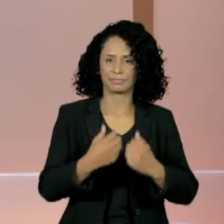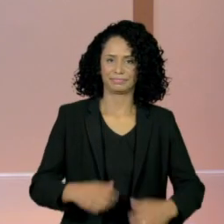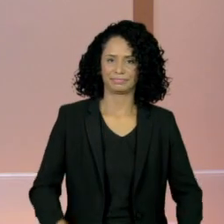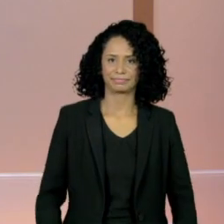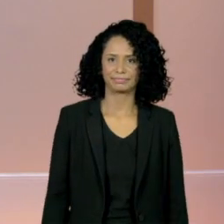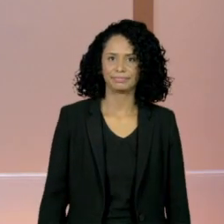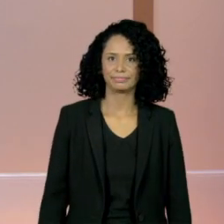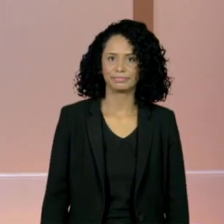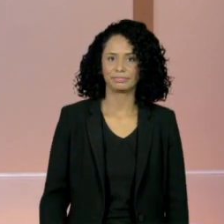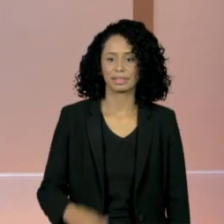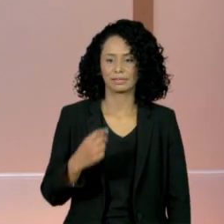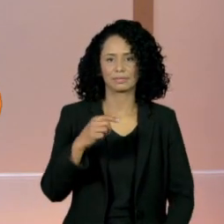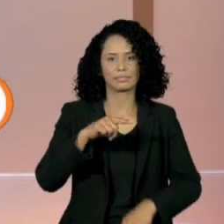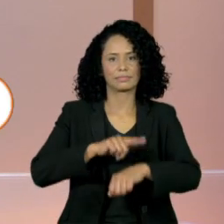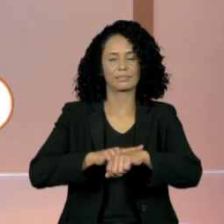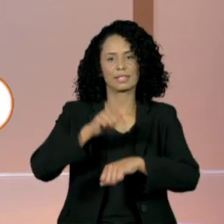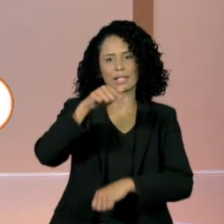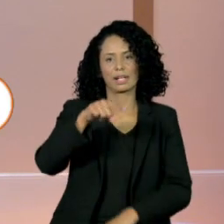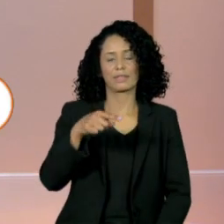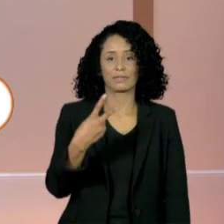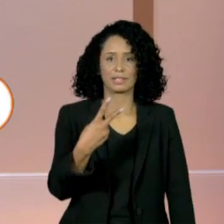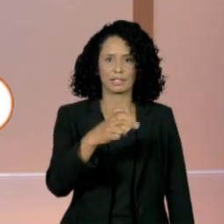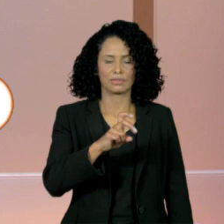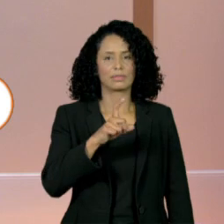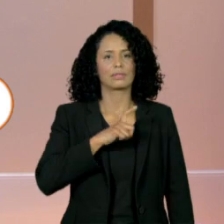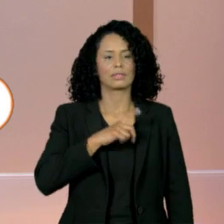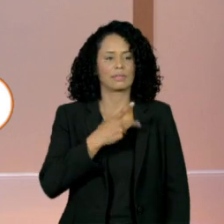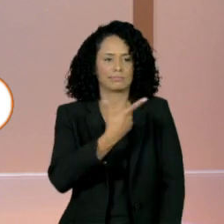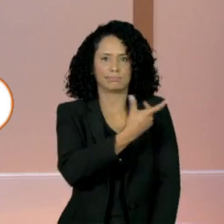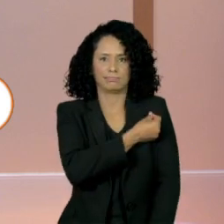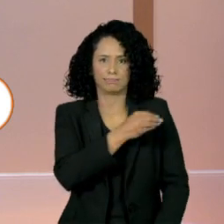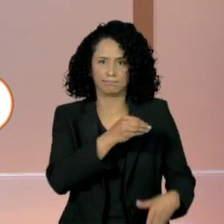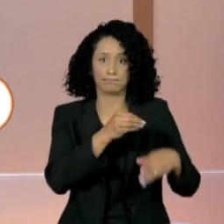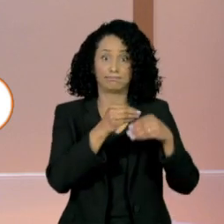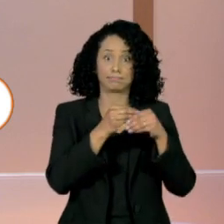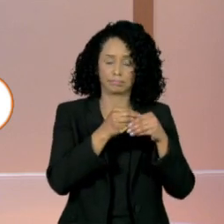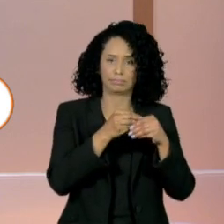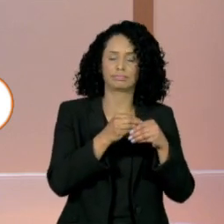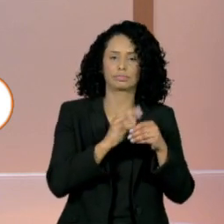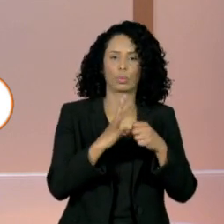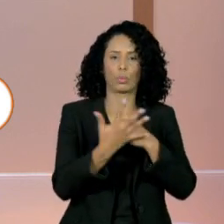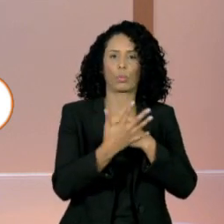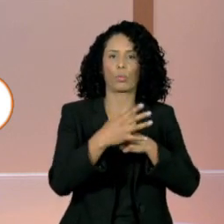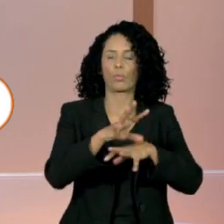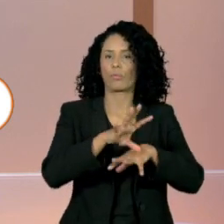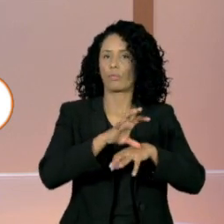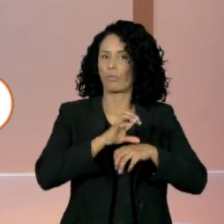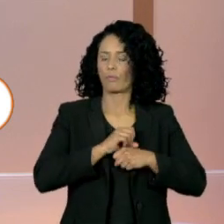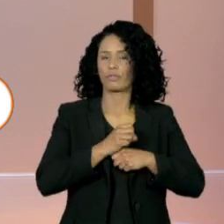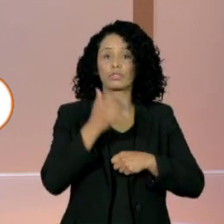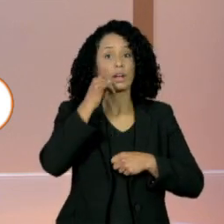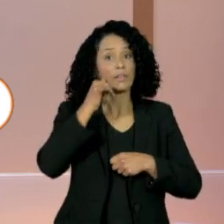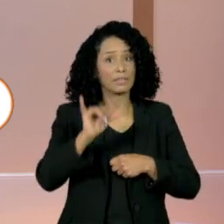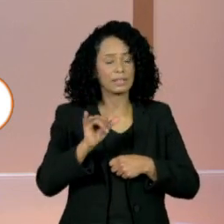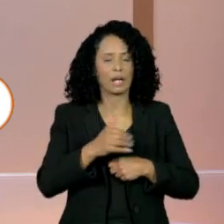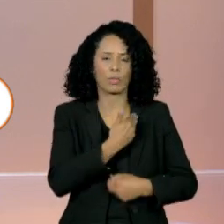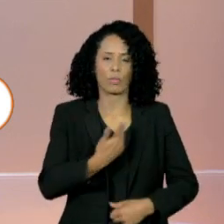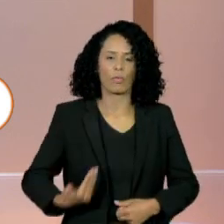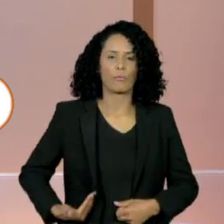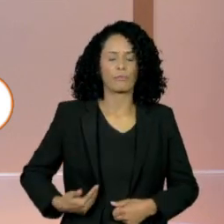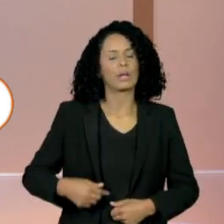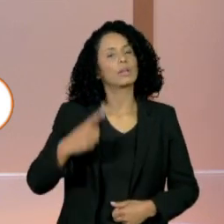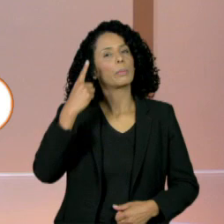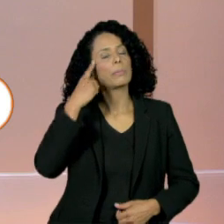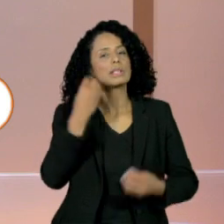7h25, depois de ampliar a dose de reforço da vacina de Covid, para quem tem mais de 40 anos, o governo já pensa em tomar atitude